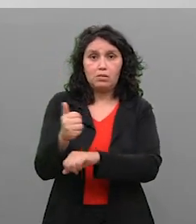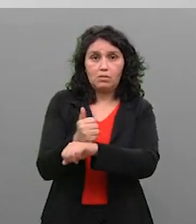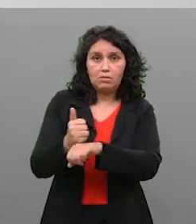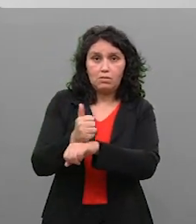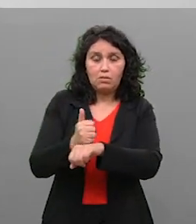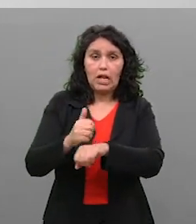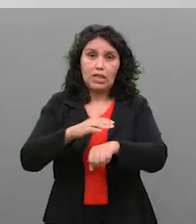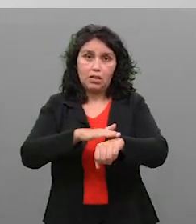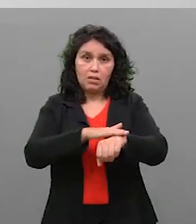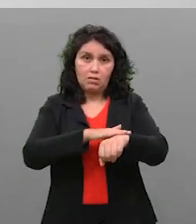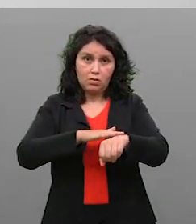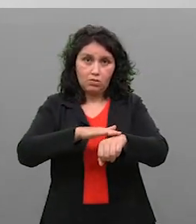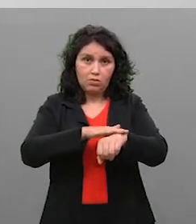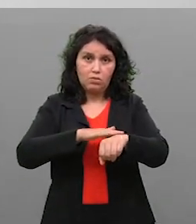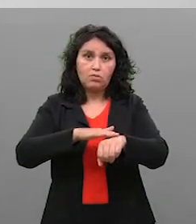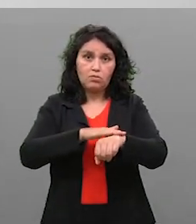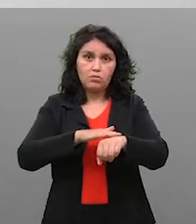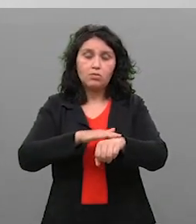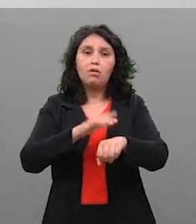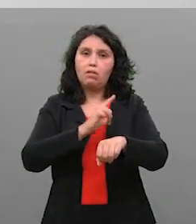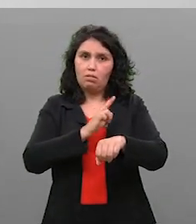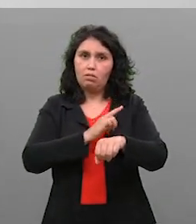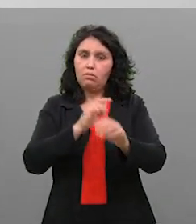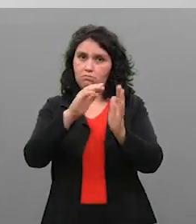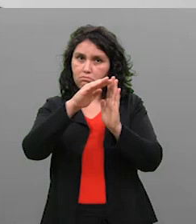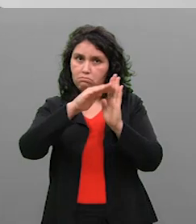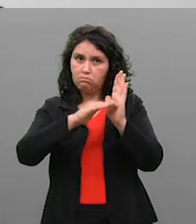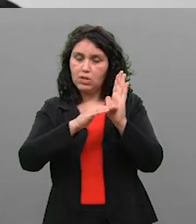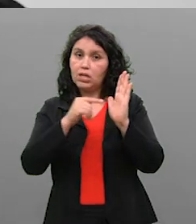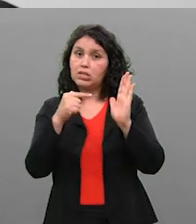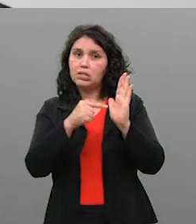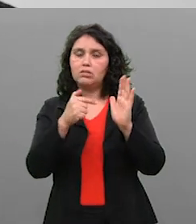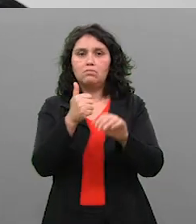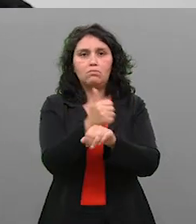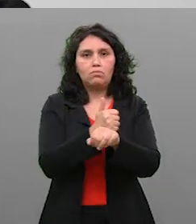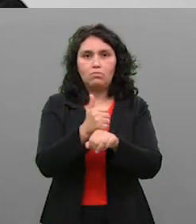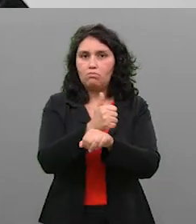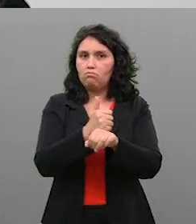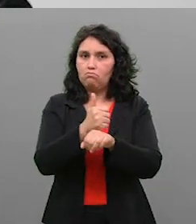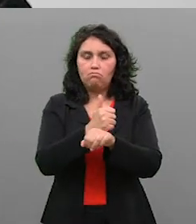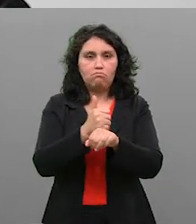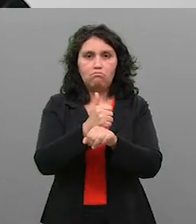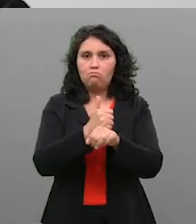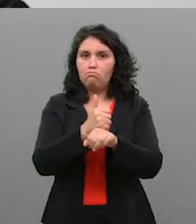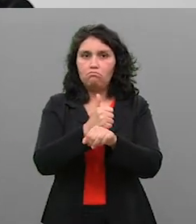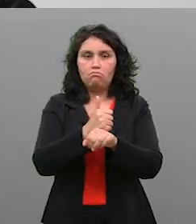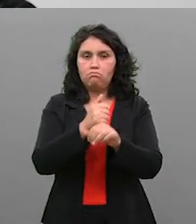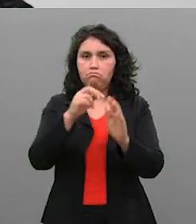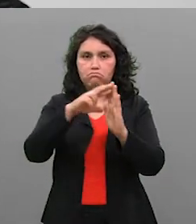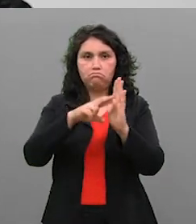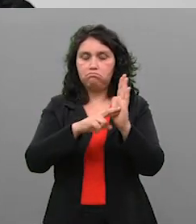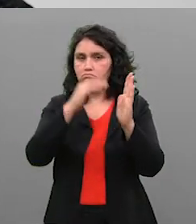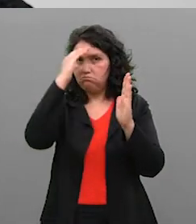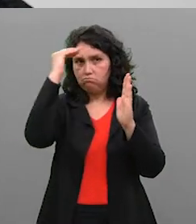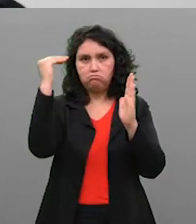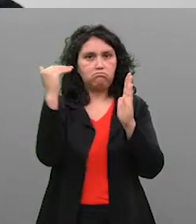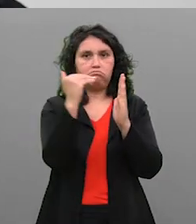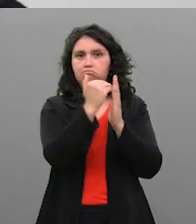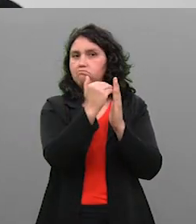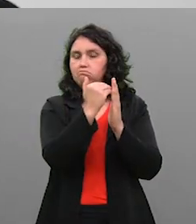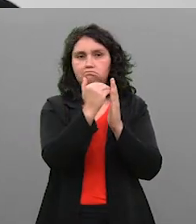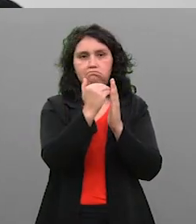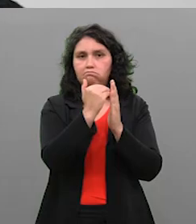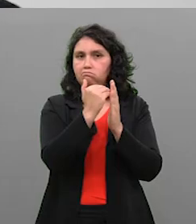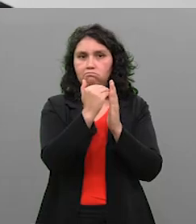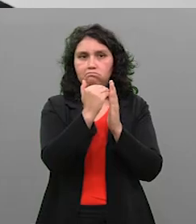Brasileira de Dermatologia, já tem alguns alertas dizendo que se o profissional que fez não está devidamente